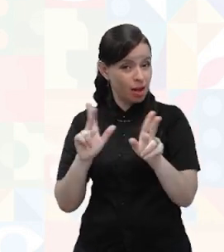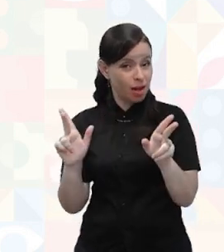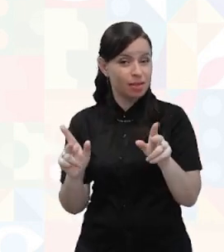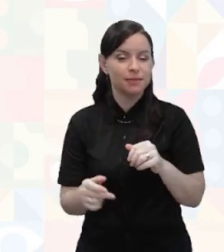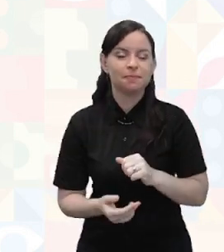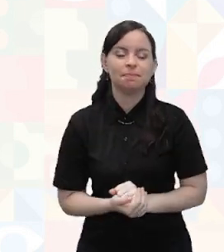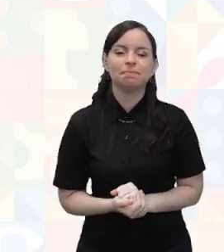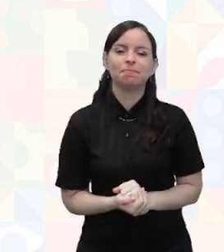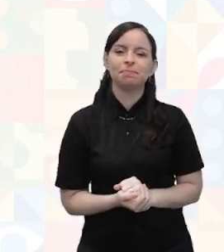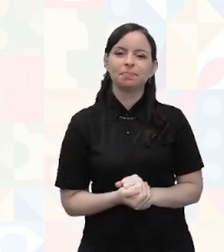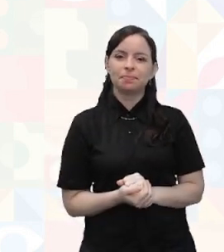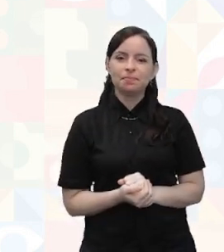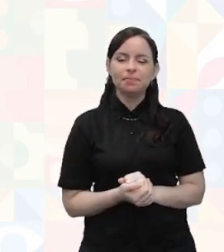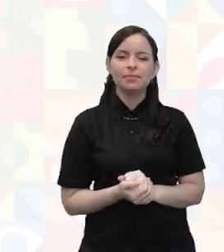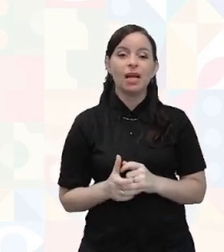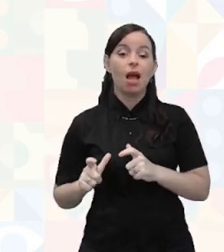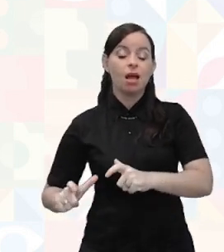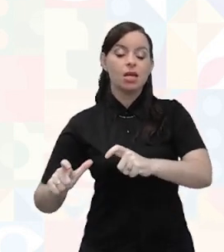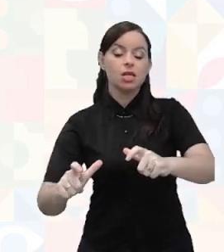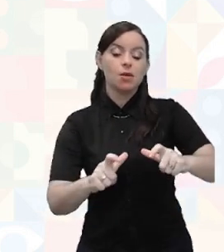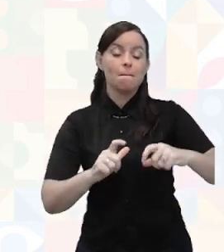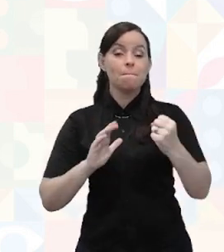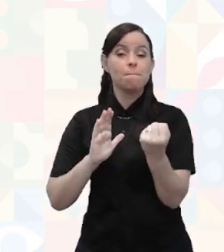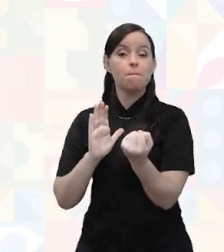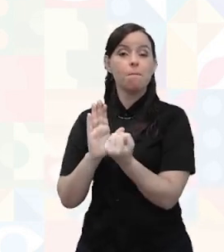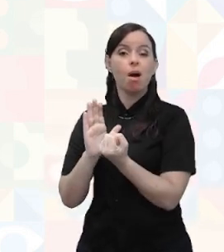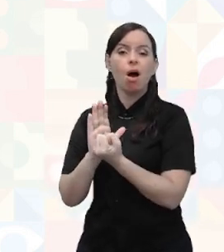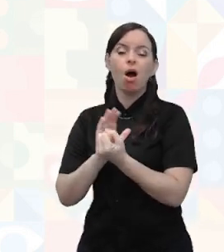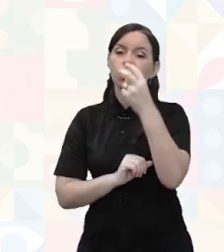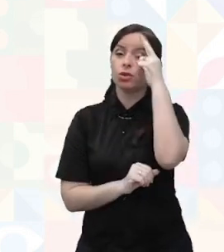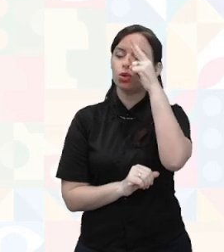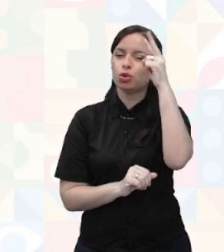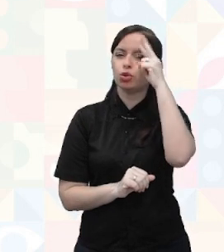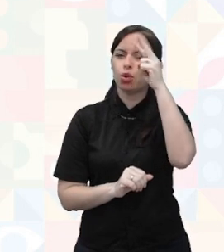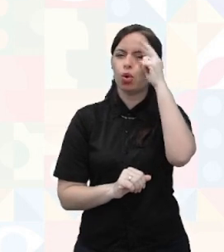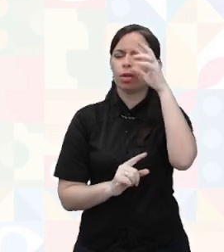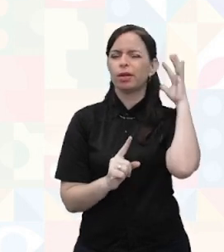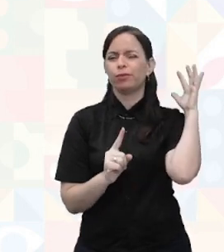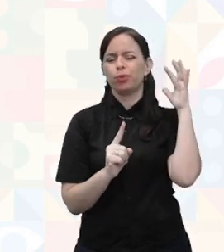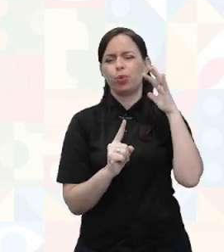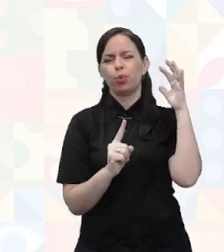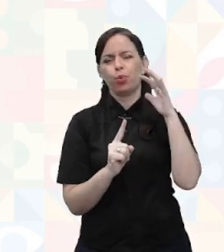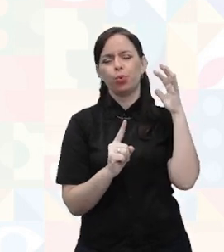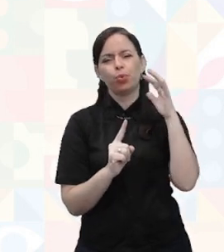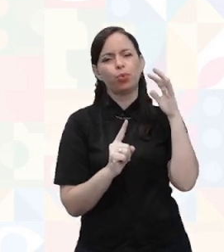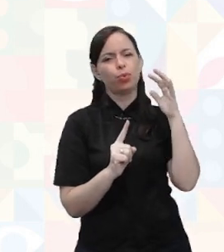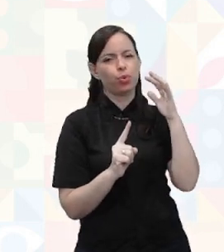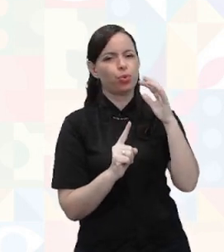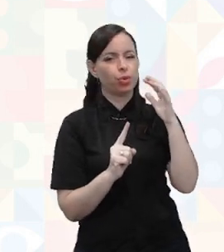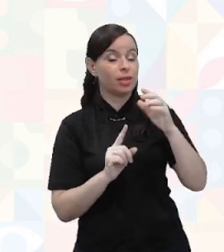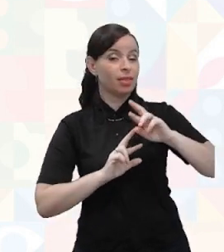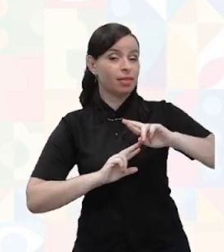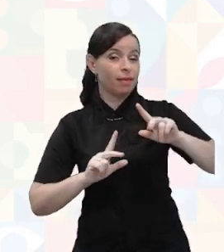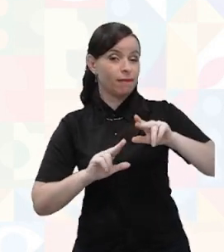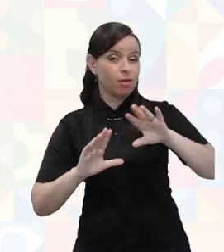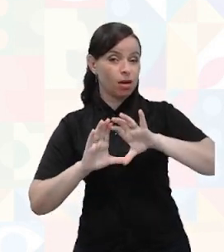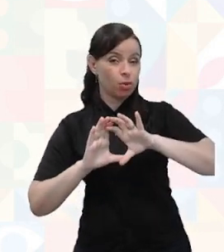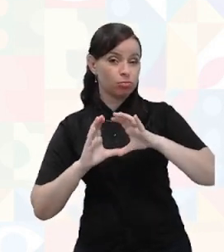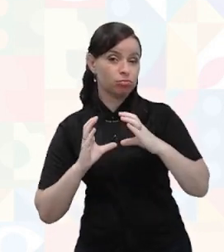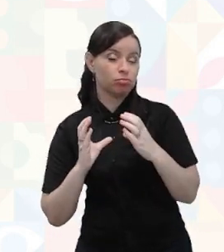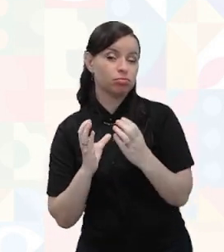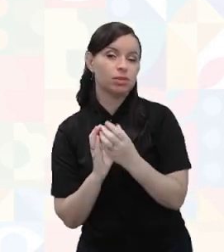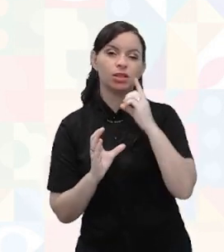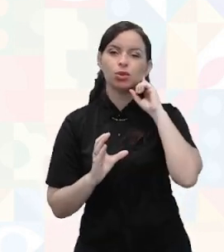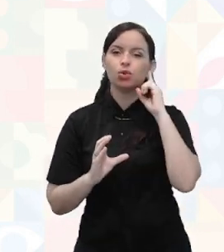Espaços de marcas históricas, ou seja, são espaços que têm uma influência muito forte nas diferentes comunidades surdas,